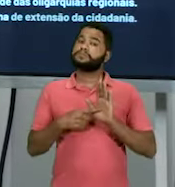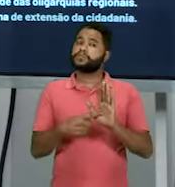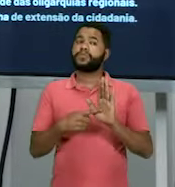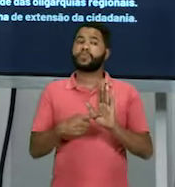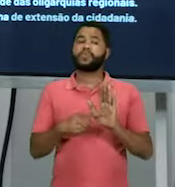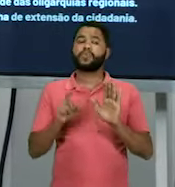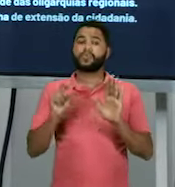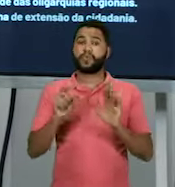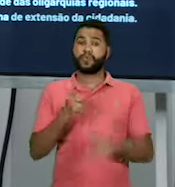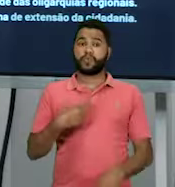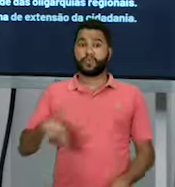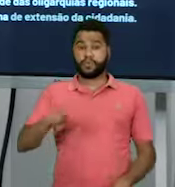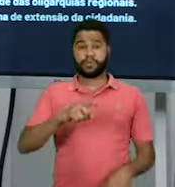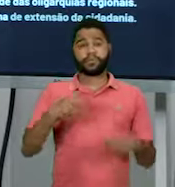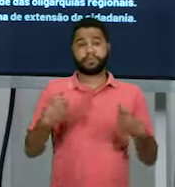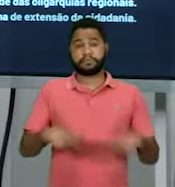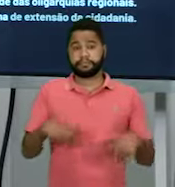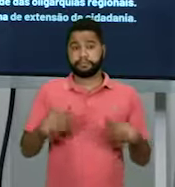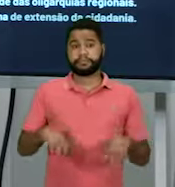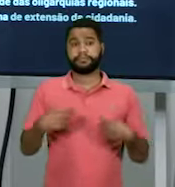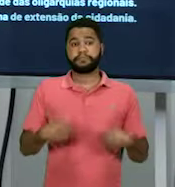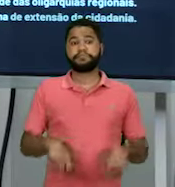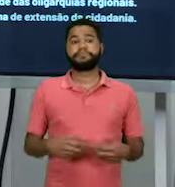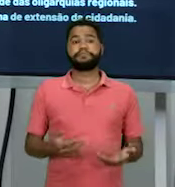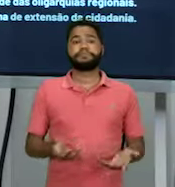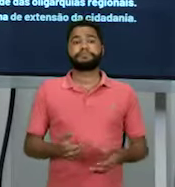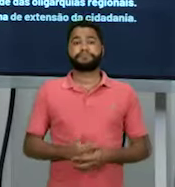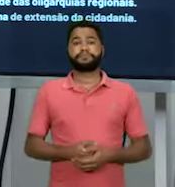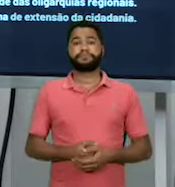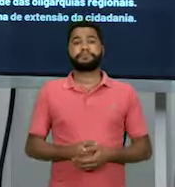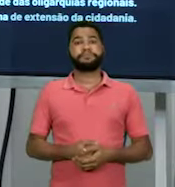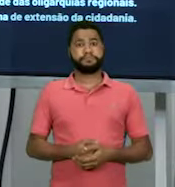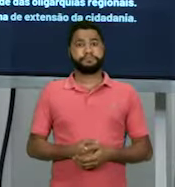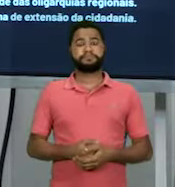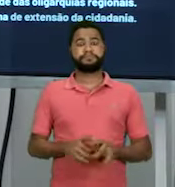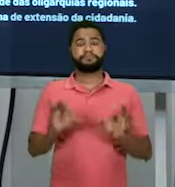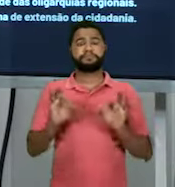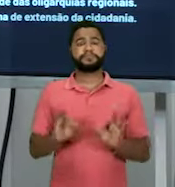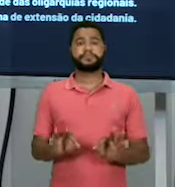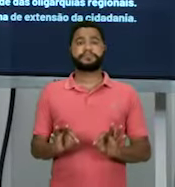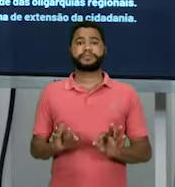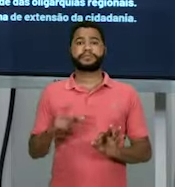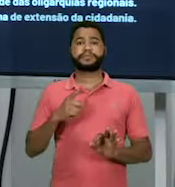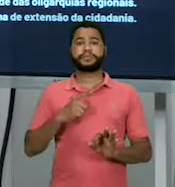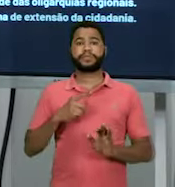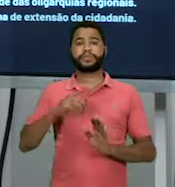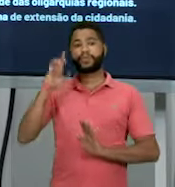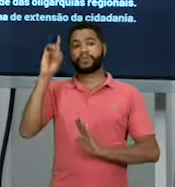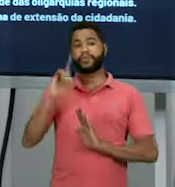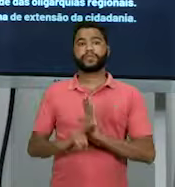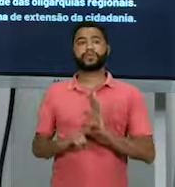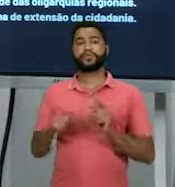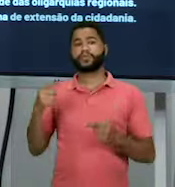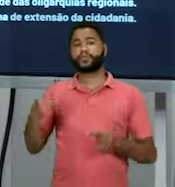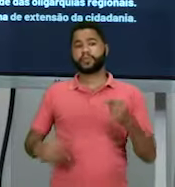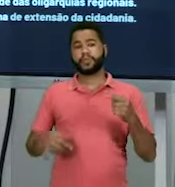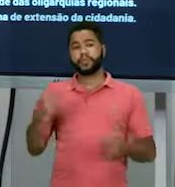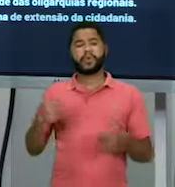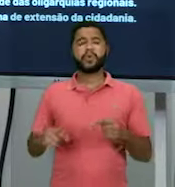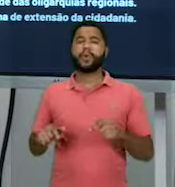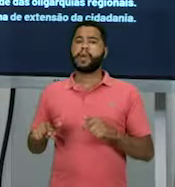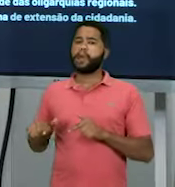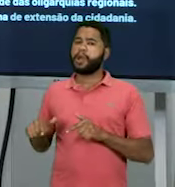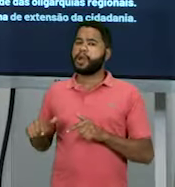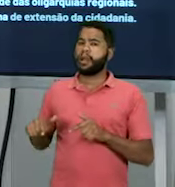De que nós precisamos ainda muito de termos os nossos direitos políticos, de lutar